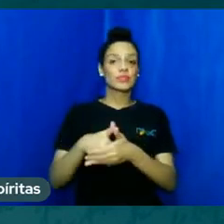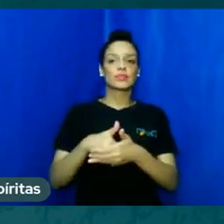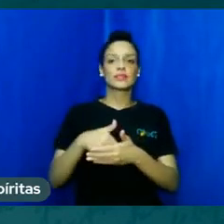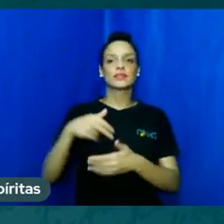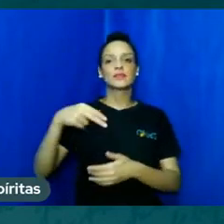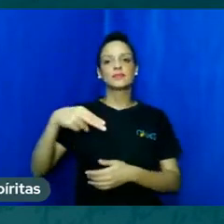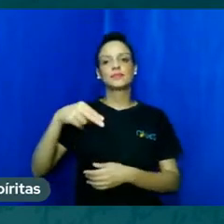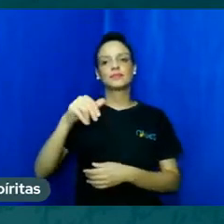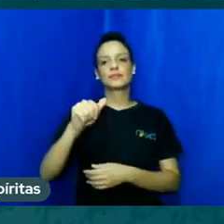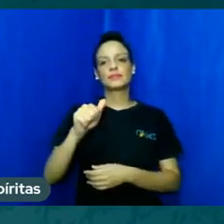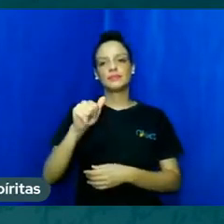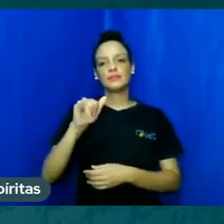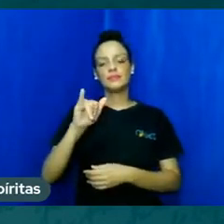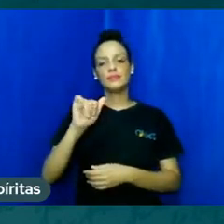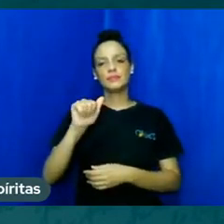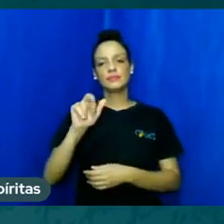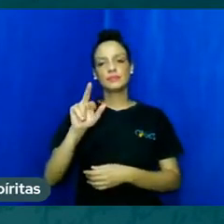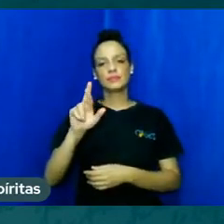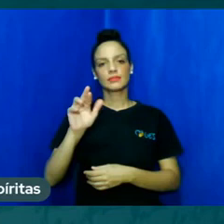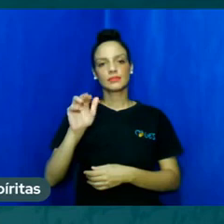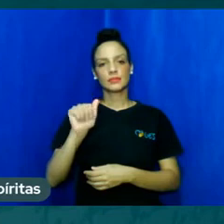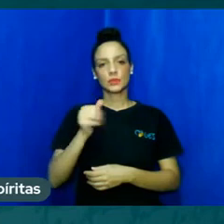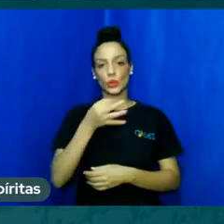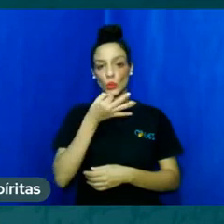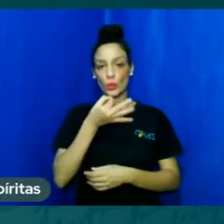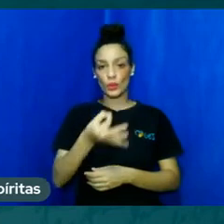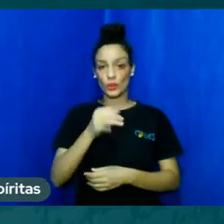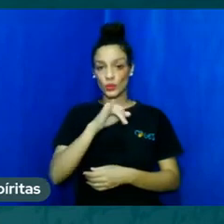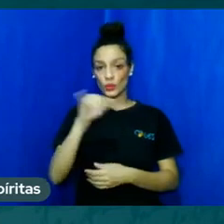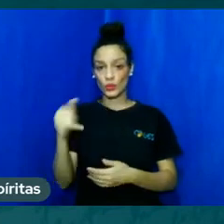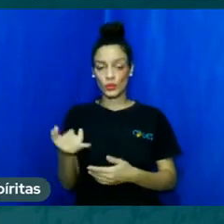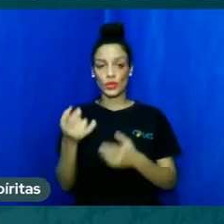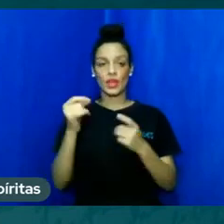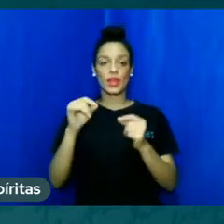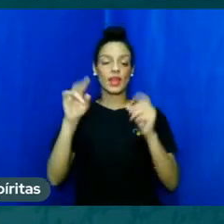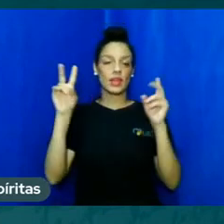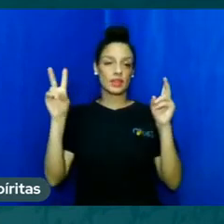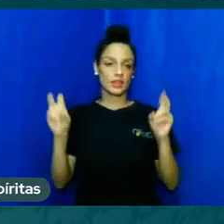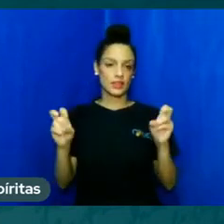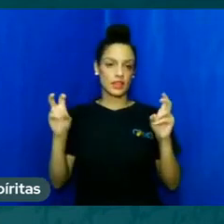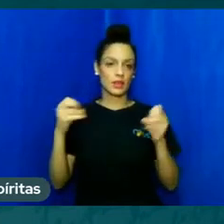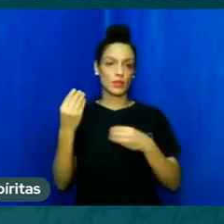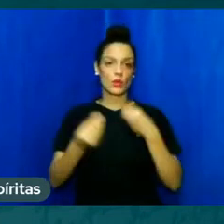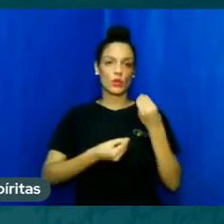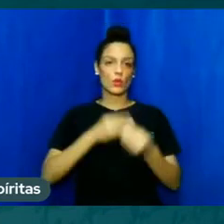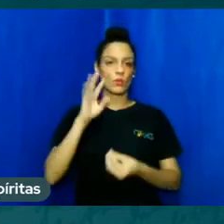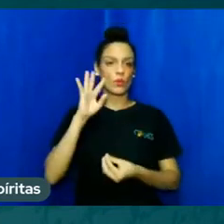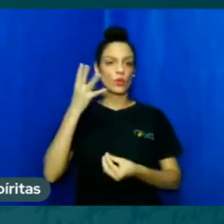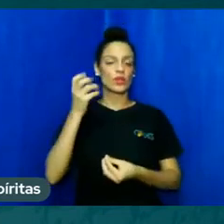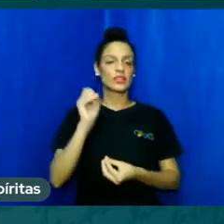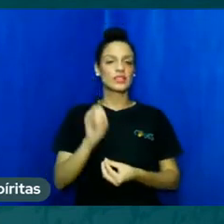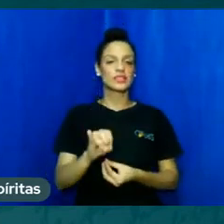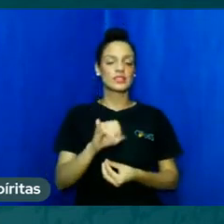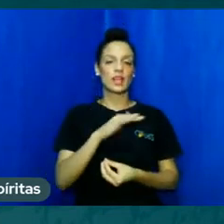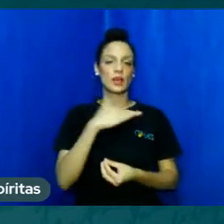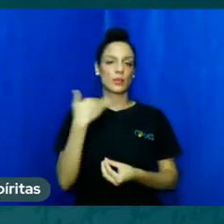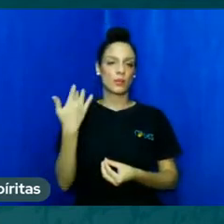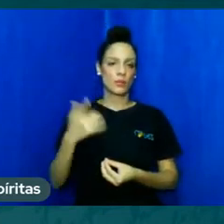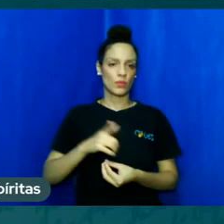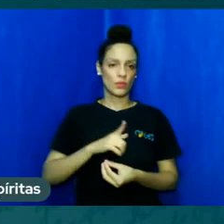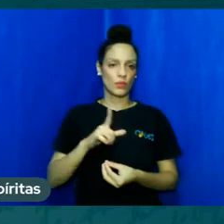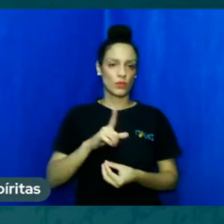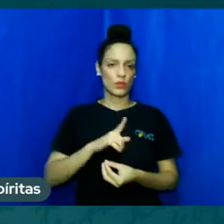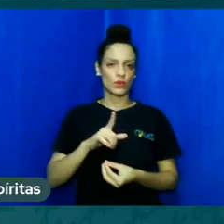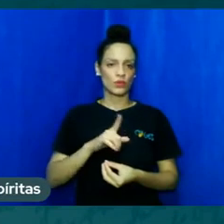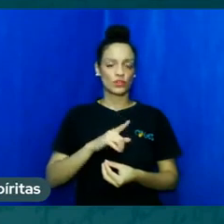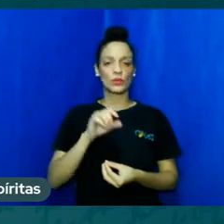fez um comentário que aproveitando o tema de solução após a morte me remete a situação do corpo quando temos a